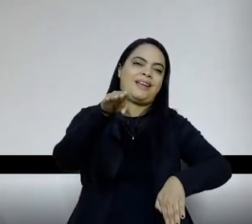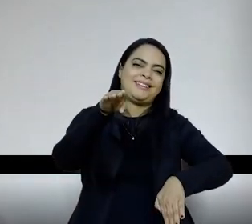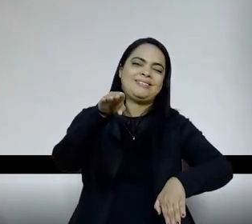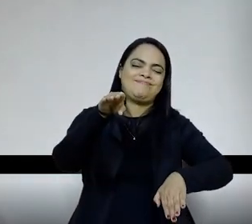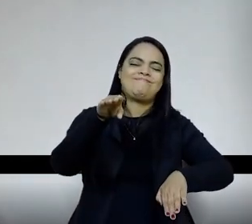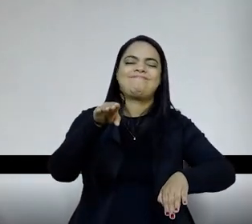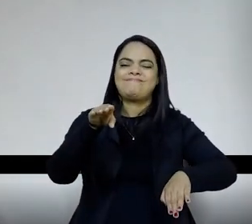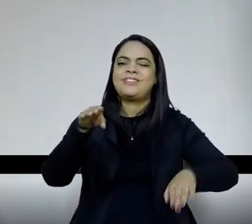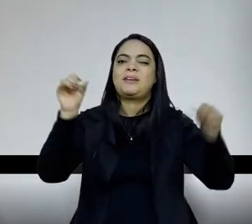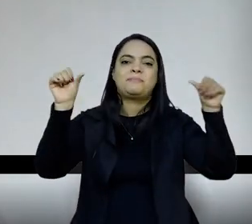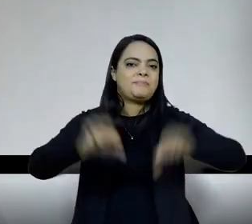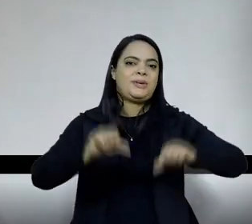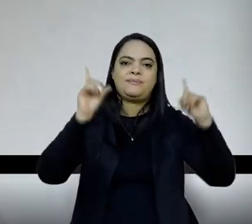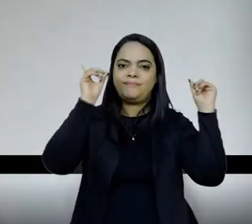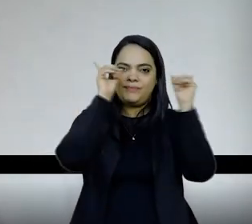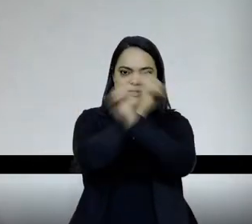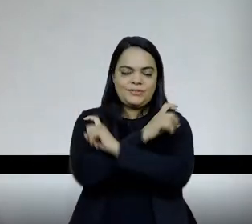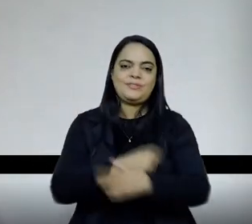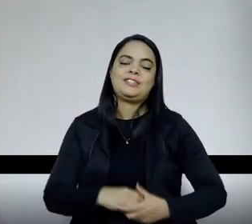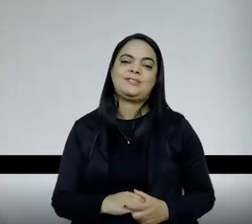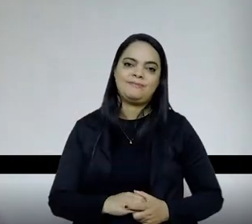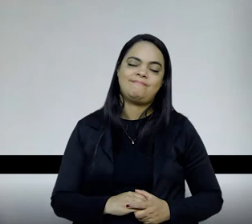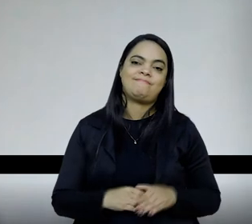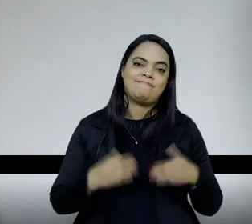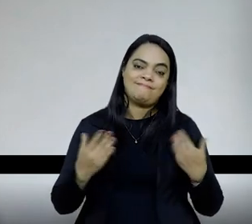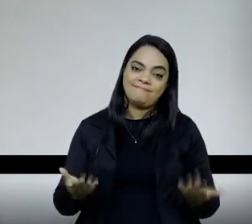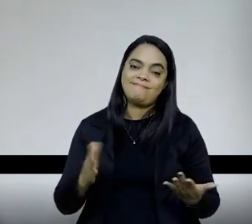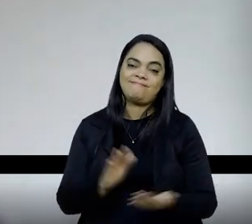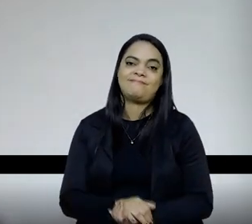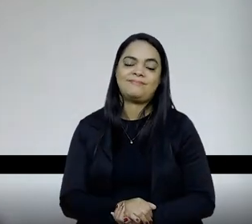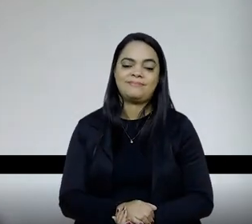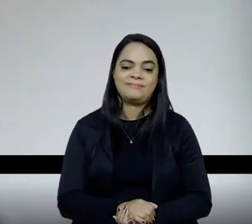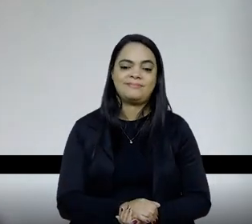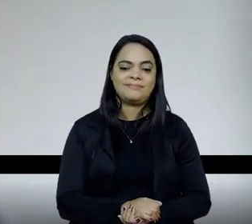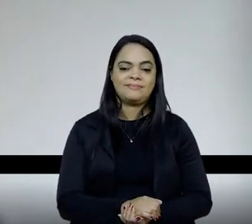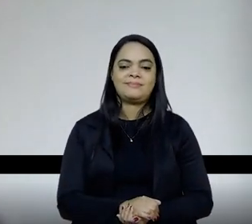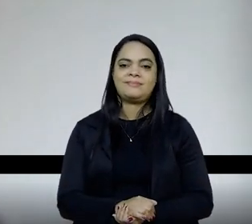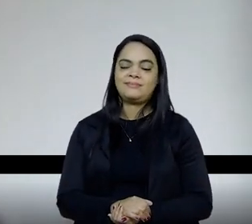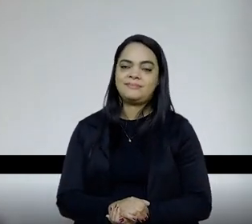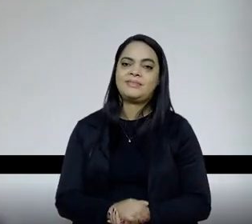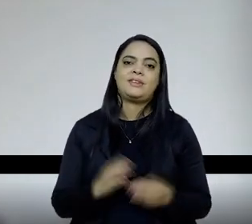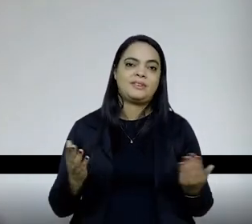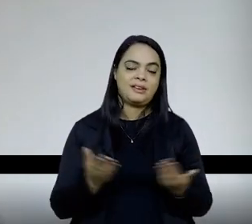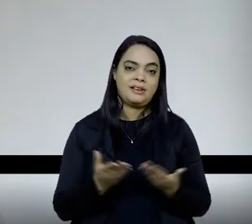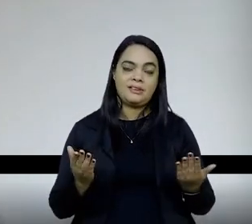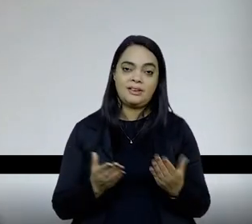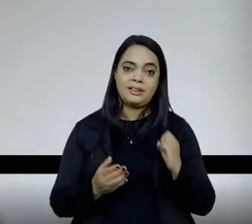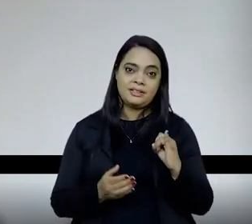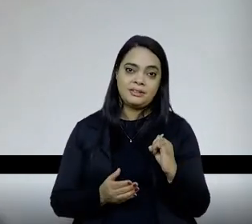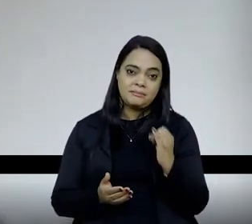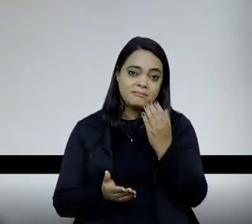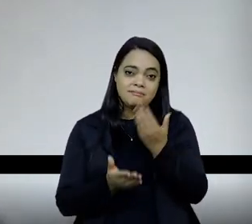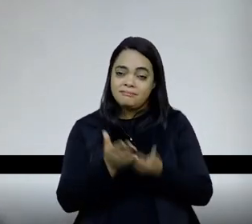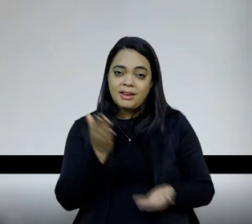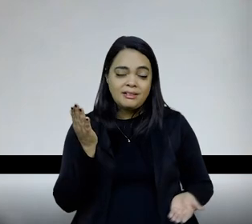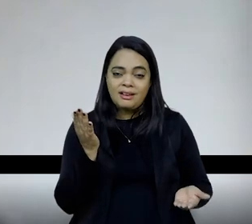muito mais difícil ainda. Então, se a gente... as PECs passarem agora, conjunto das